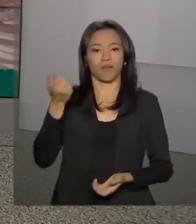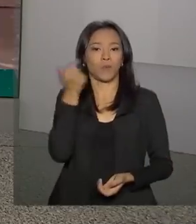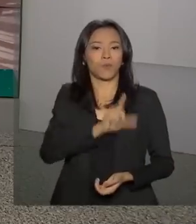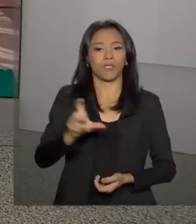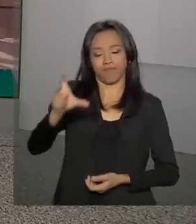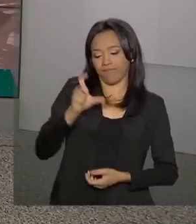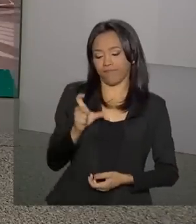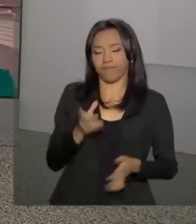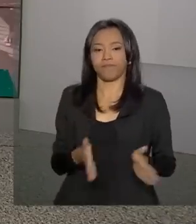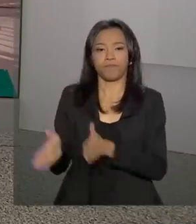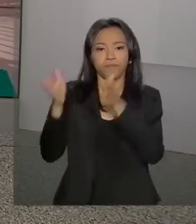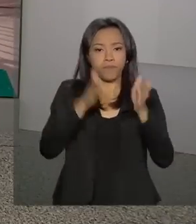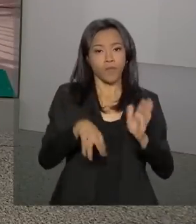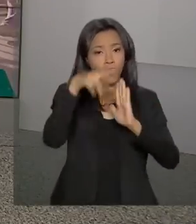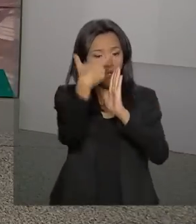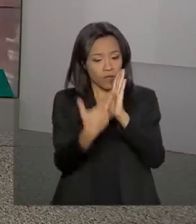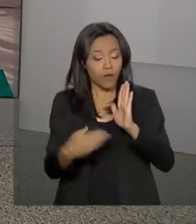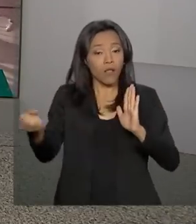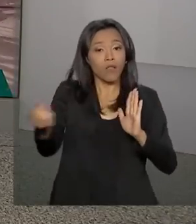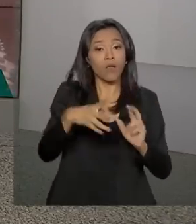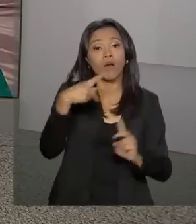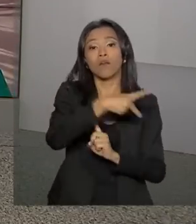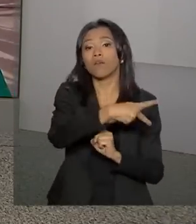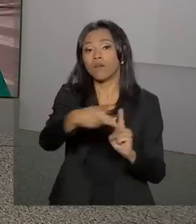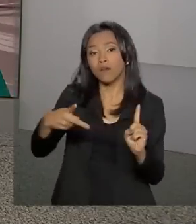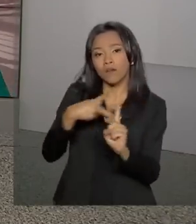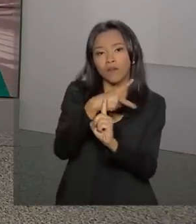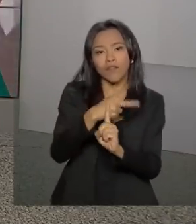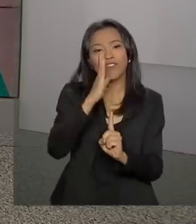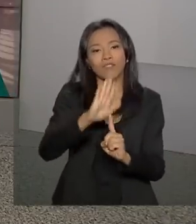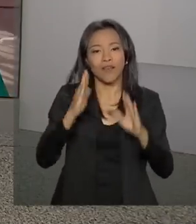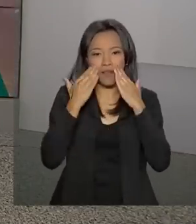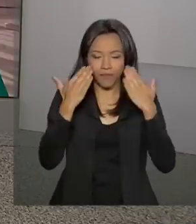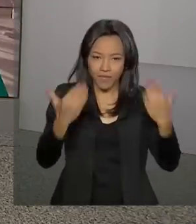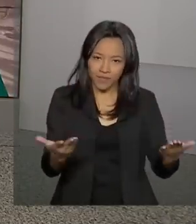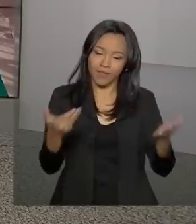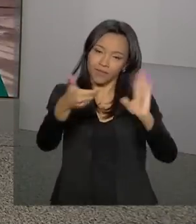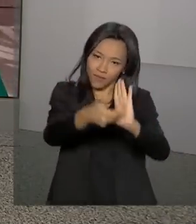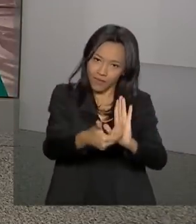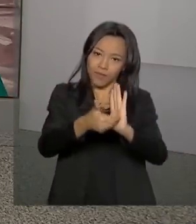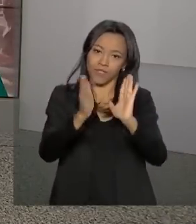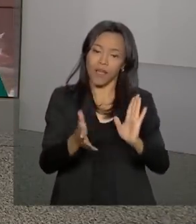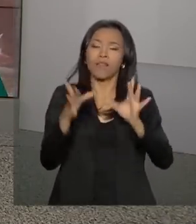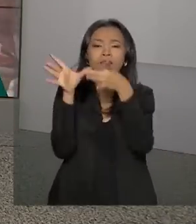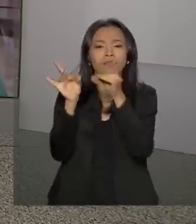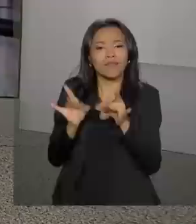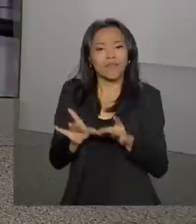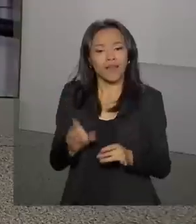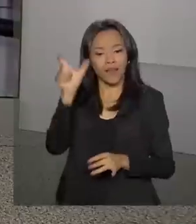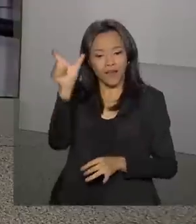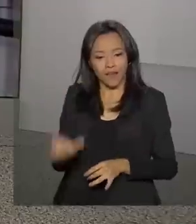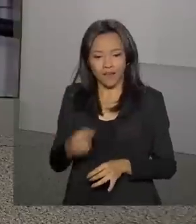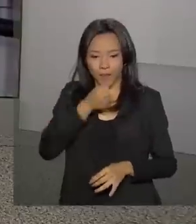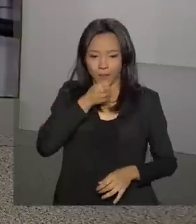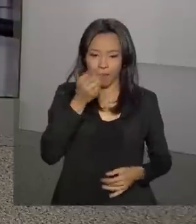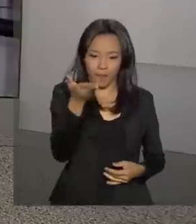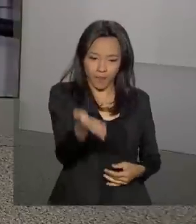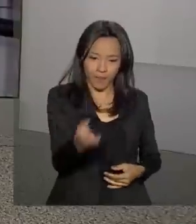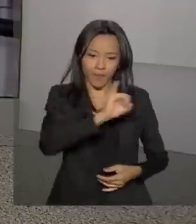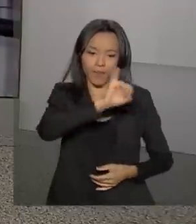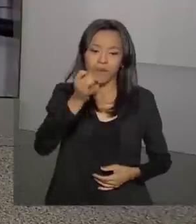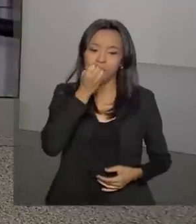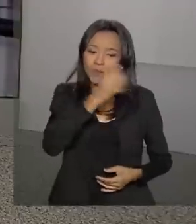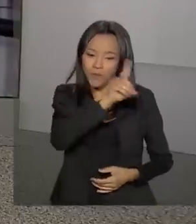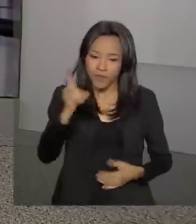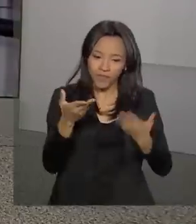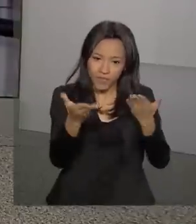O relatório da nova Previdência foi apresentado na Comissão Especial da Câmara. Quem traz os detalhes para a gente agora é a repórter Selma Dias. Oi, Selma, bom